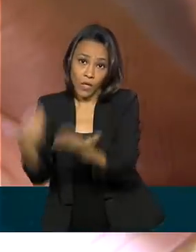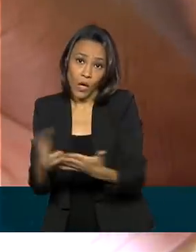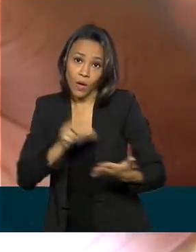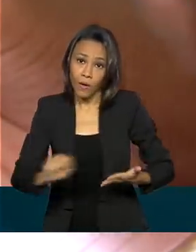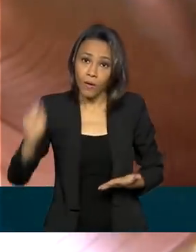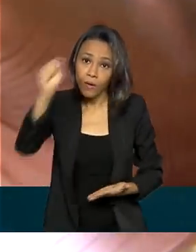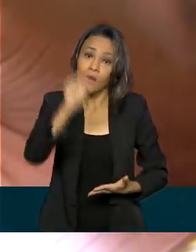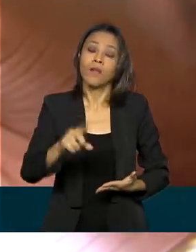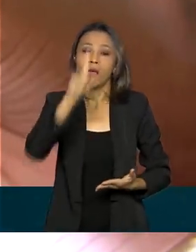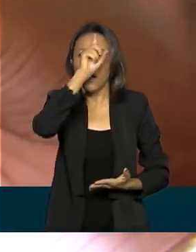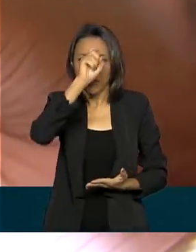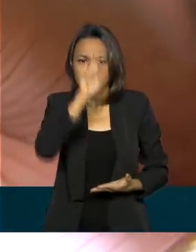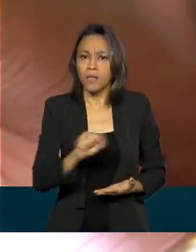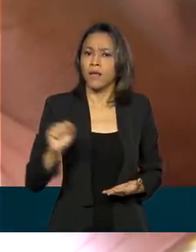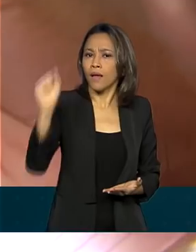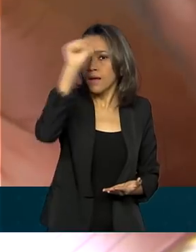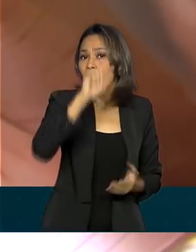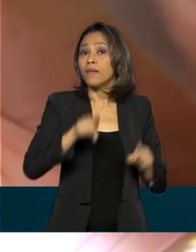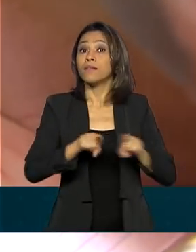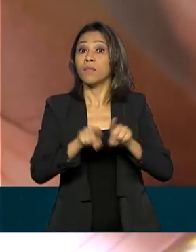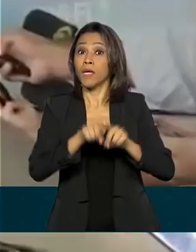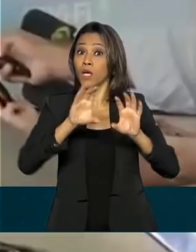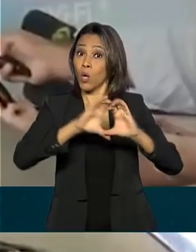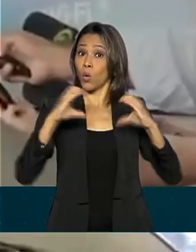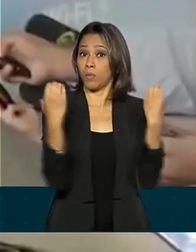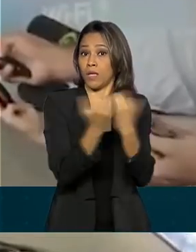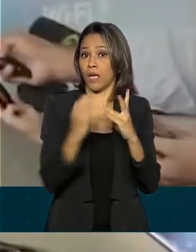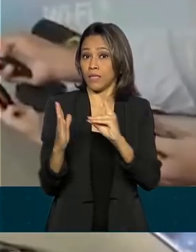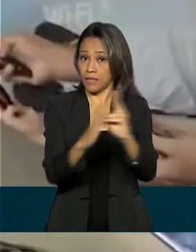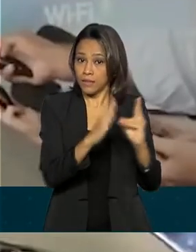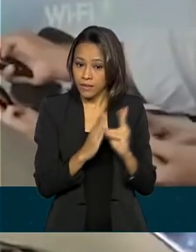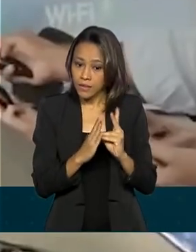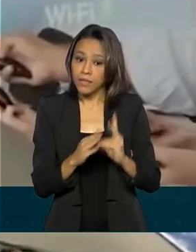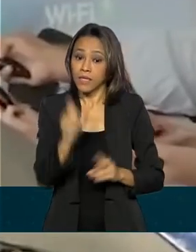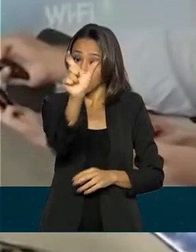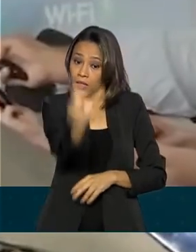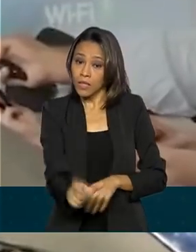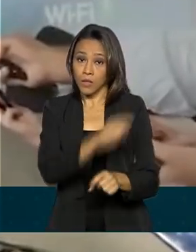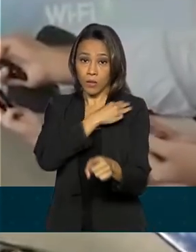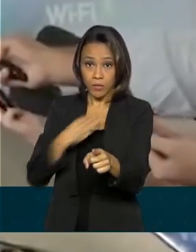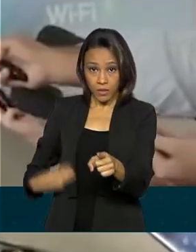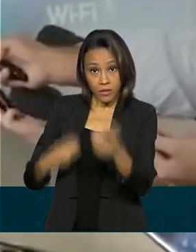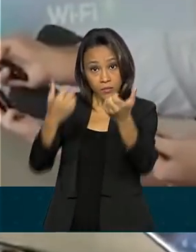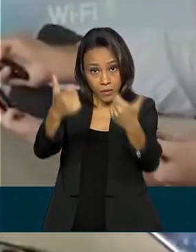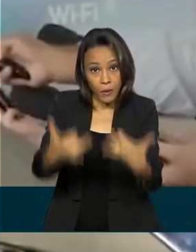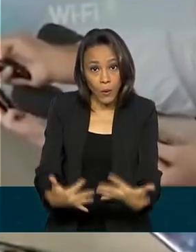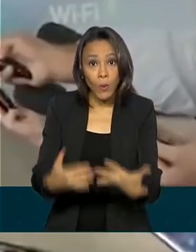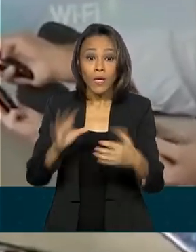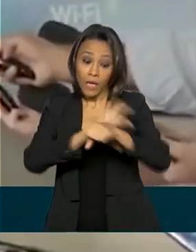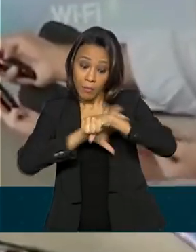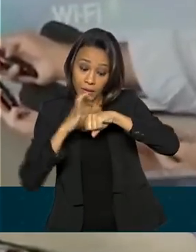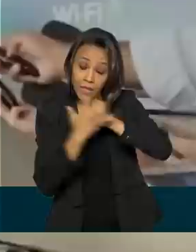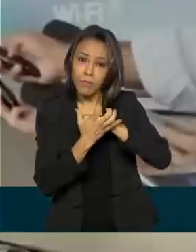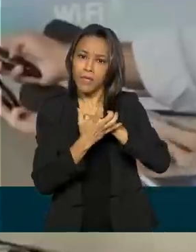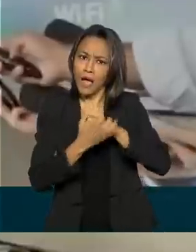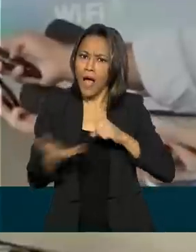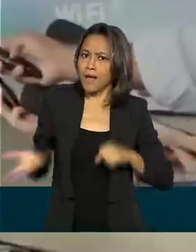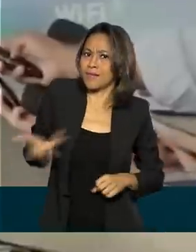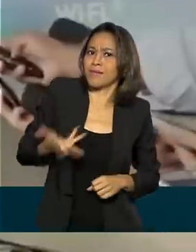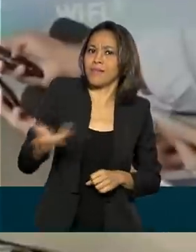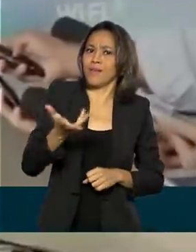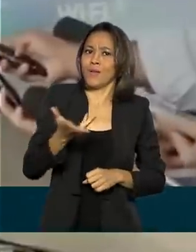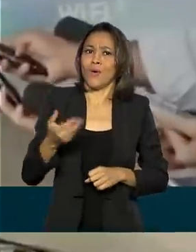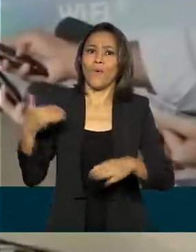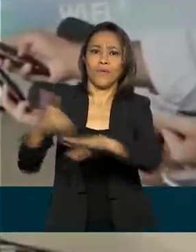unidades de saúde e comunidades indígenas. Segundo o Fábio Fari, a pandemia reforçou a importância do acesso à